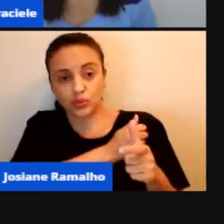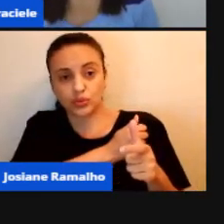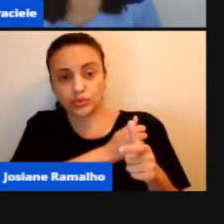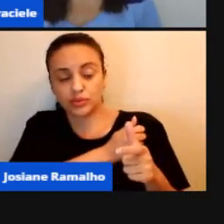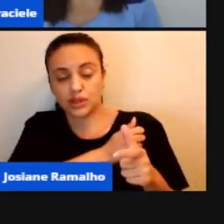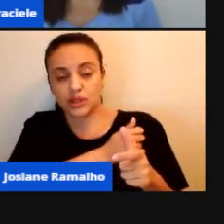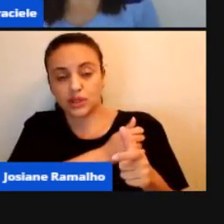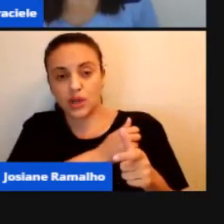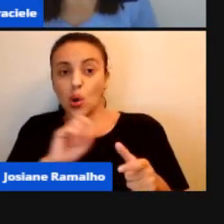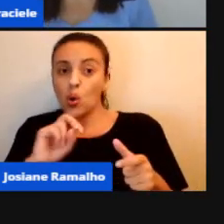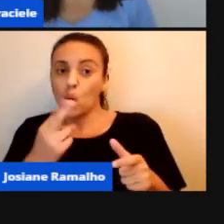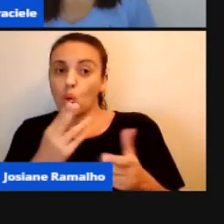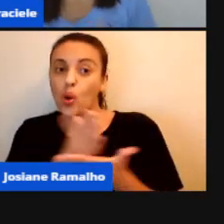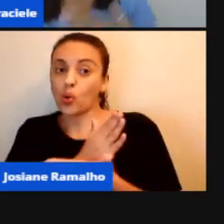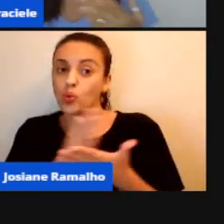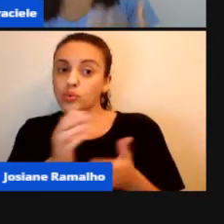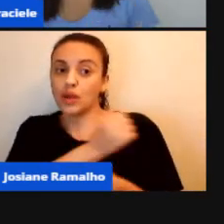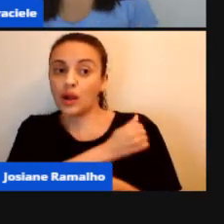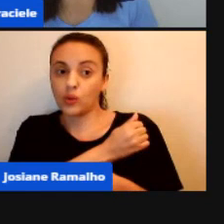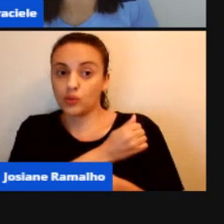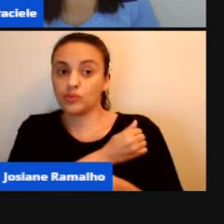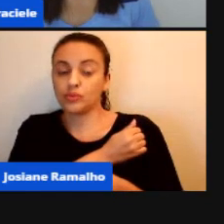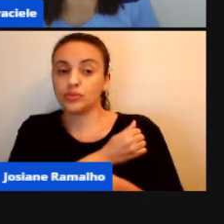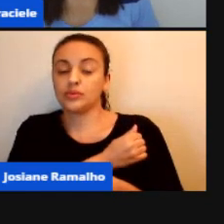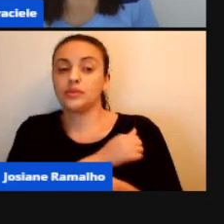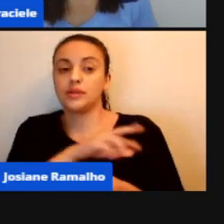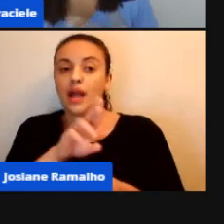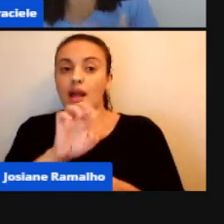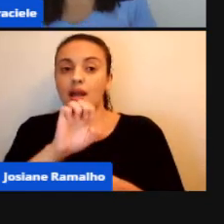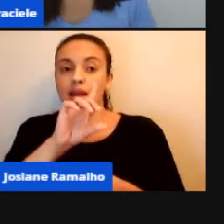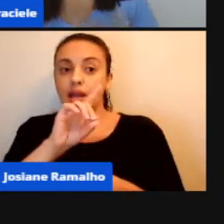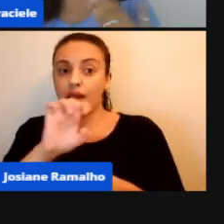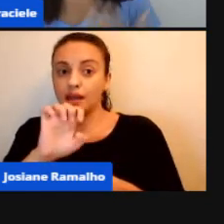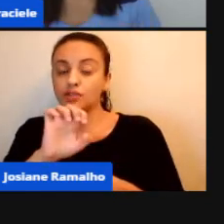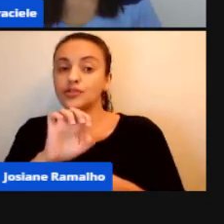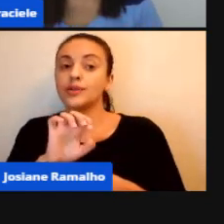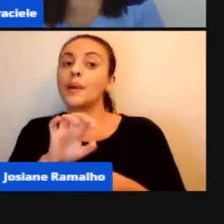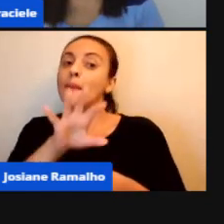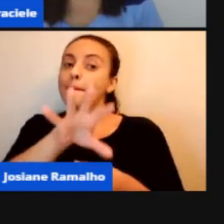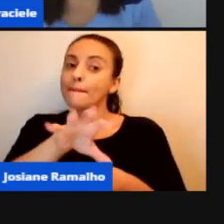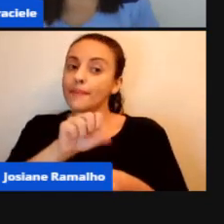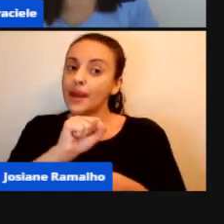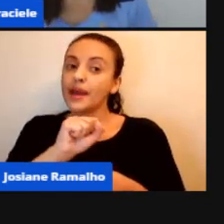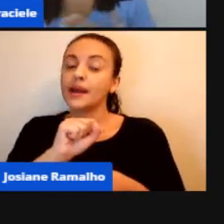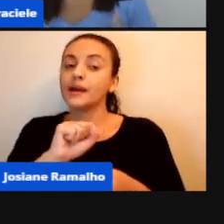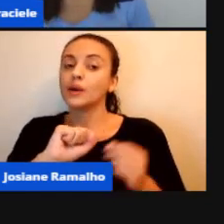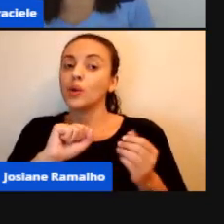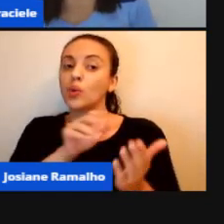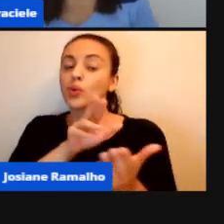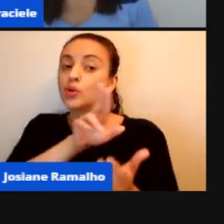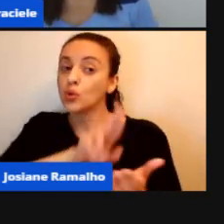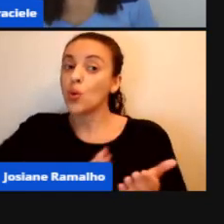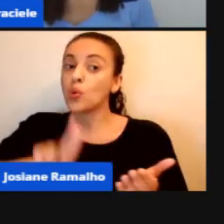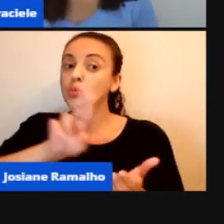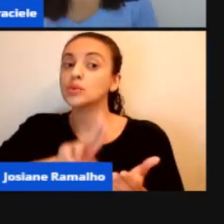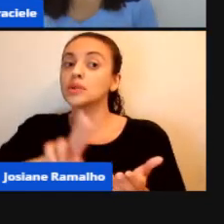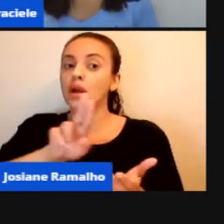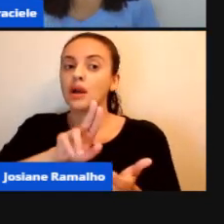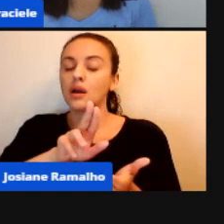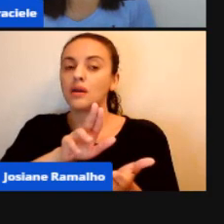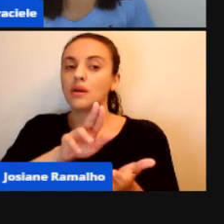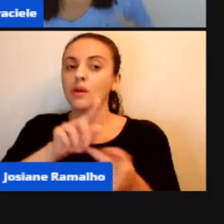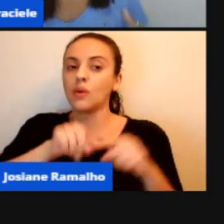dos nossos alunos da rede, eles pegam o material impresso e eles fazem atividade por este material impresso.